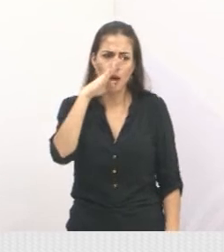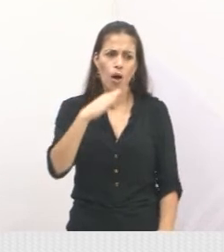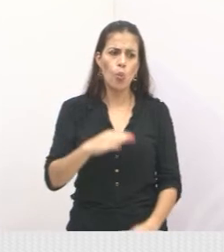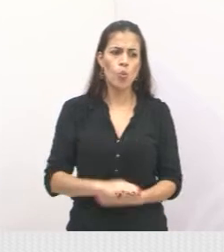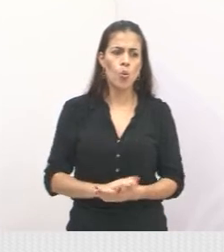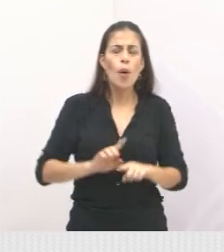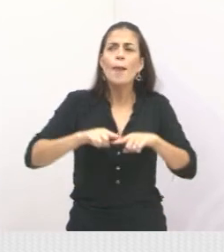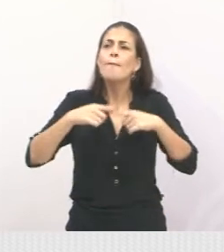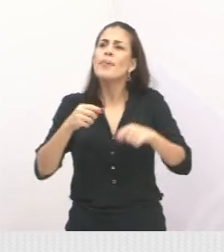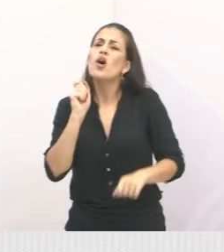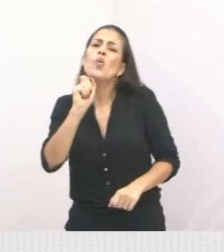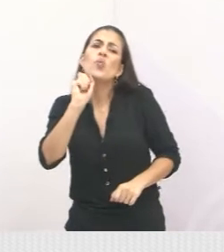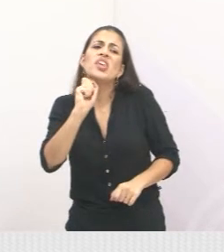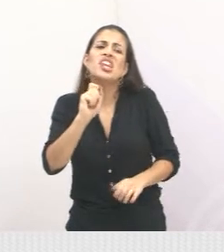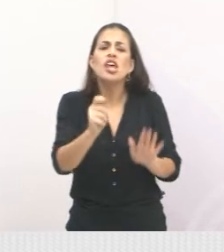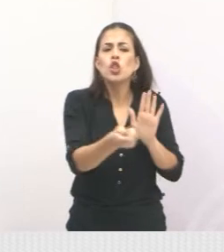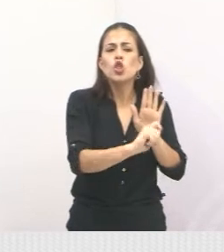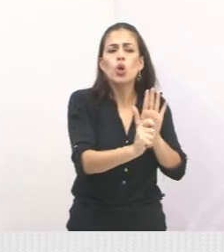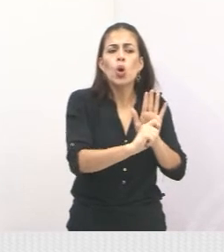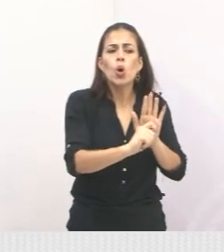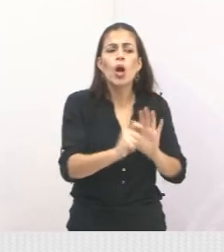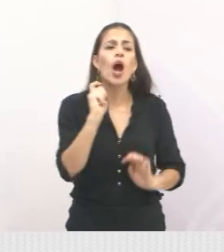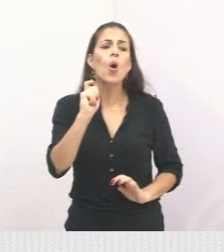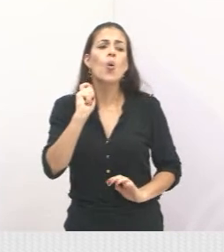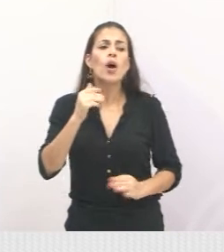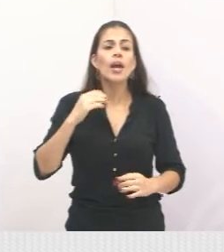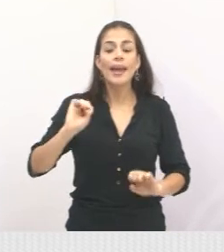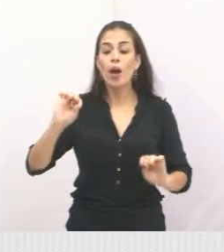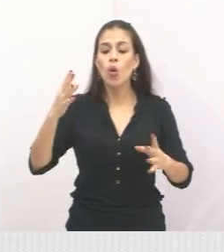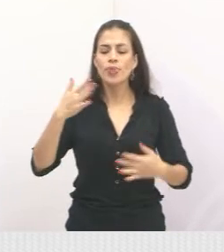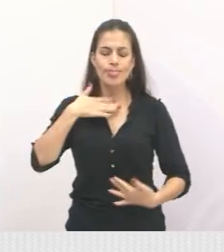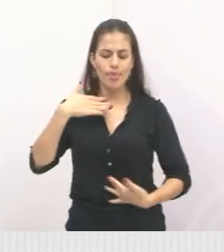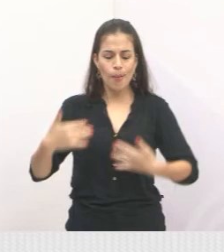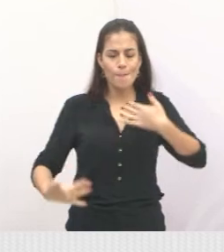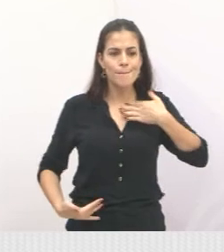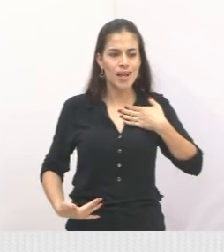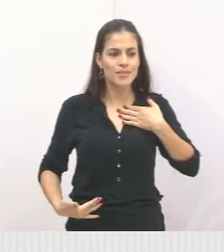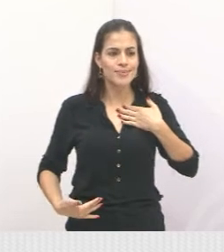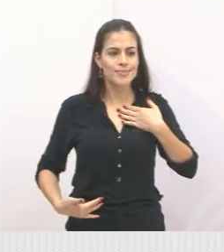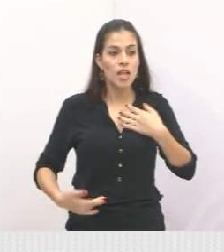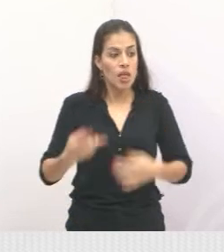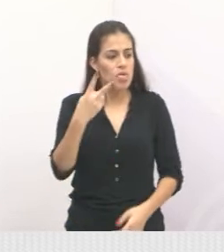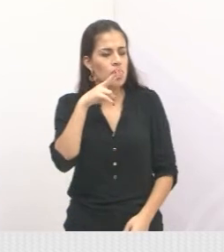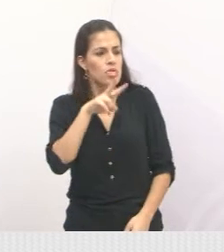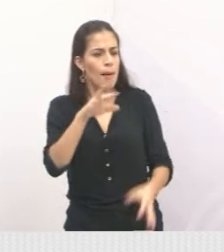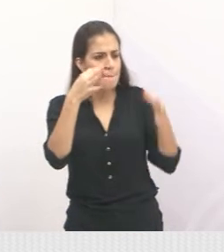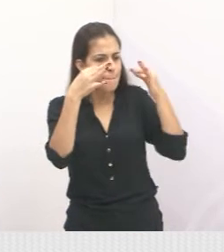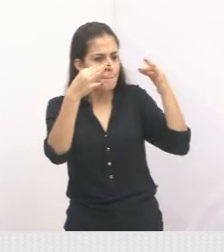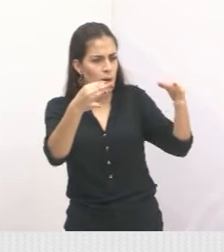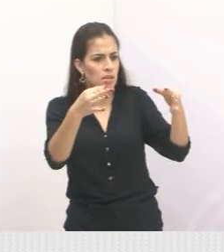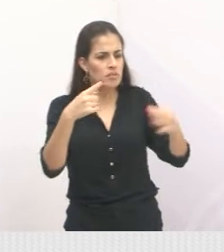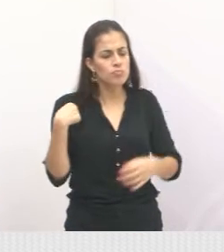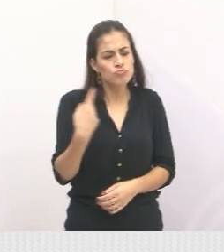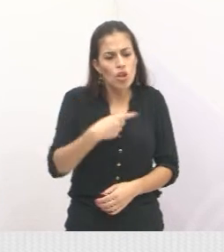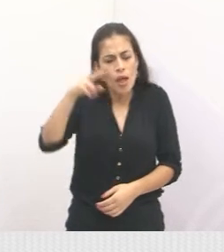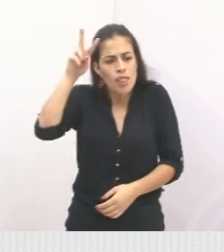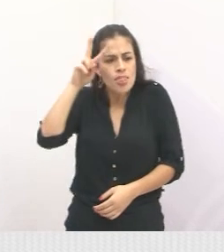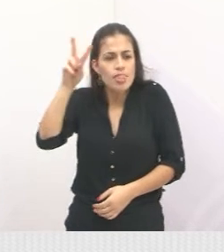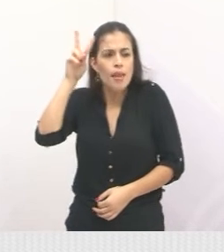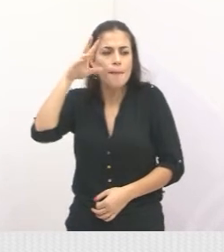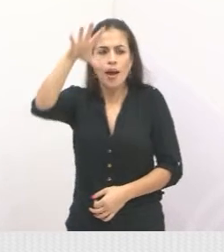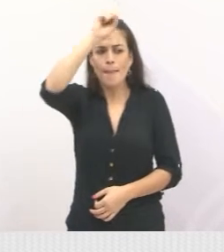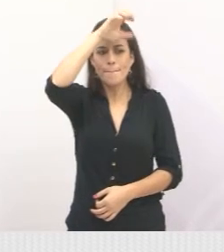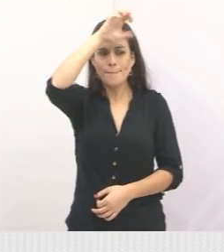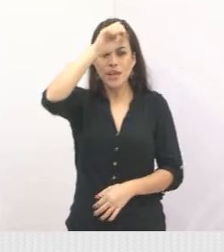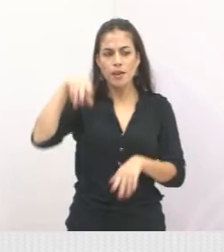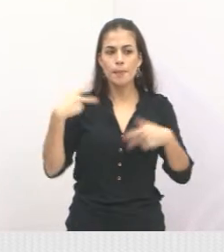que é de fato droga? O que ela causa no nosso organismo? Então fica ligado, porque esse é o momento da gente relembrar e aprender mais